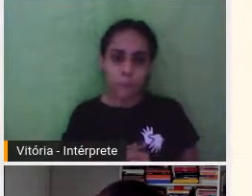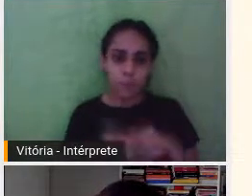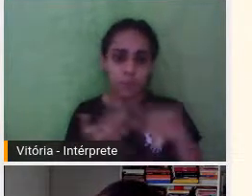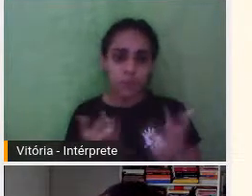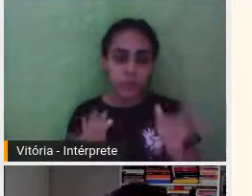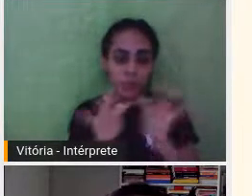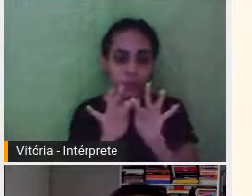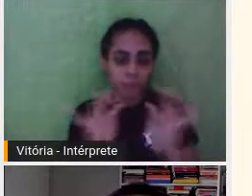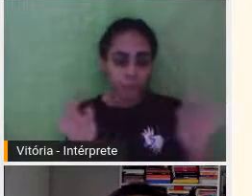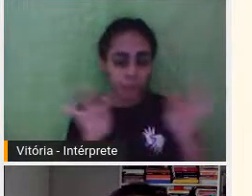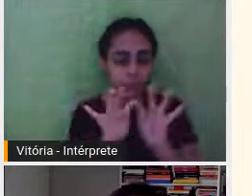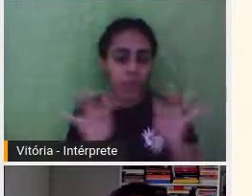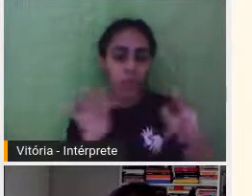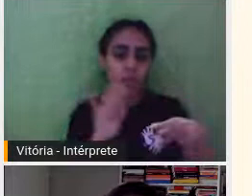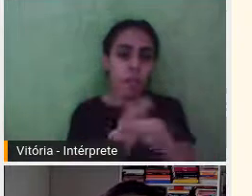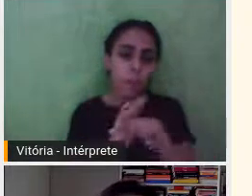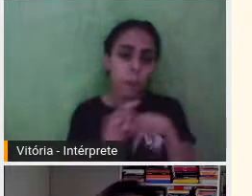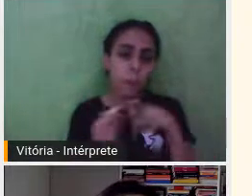muito de mãe,